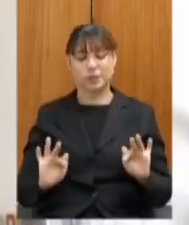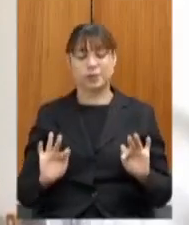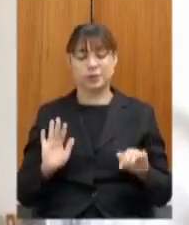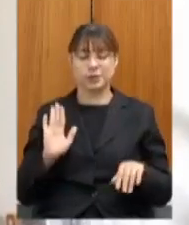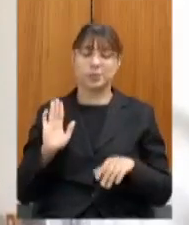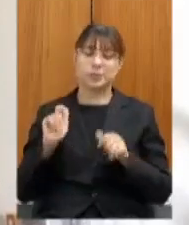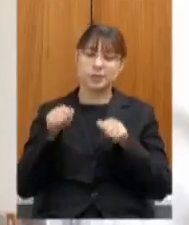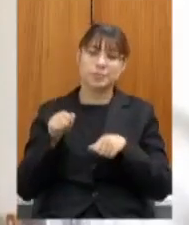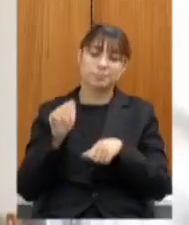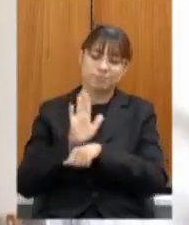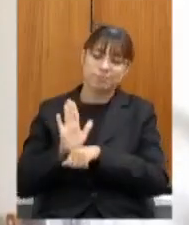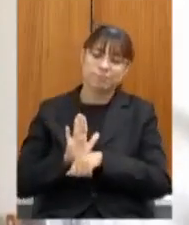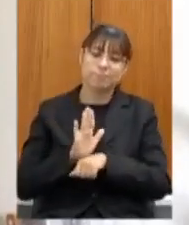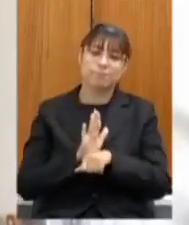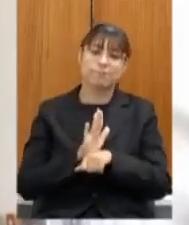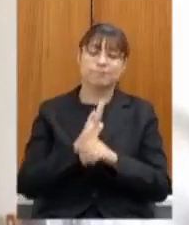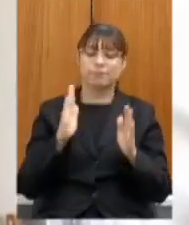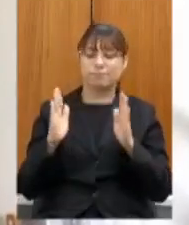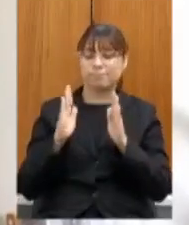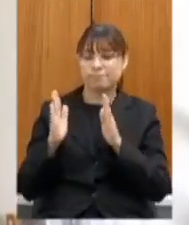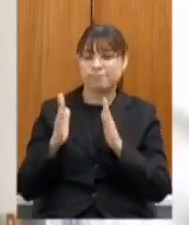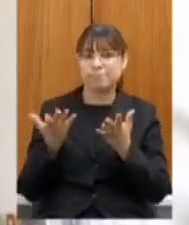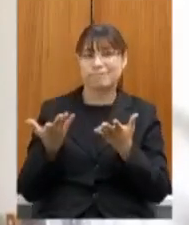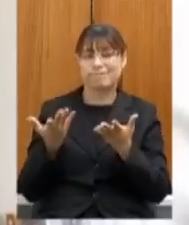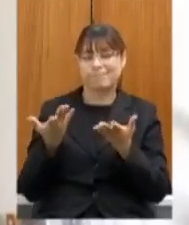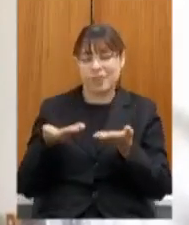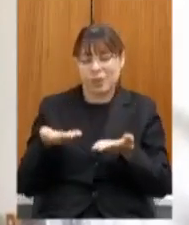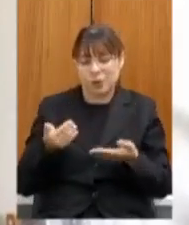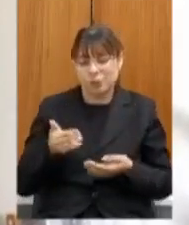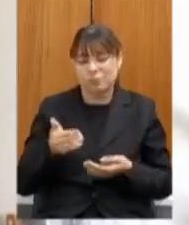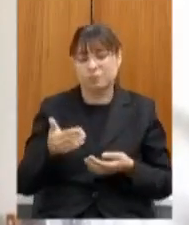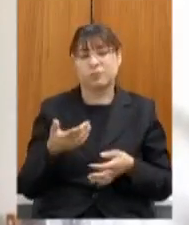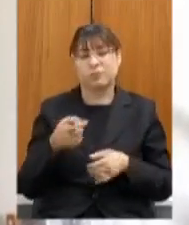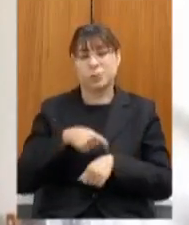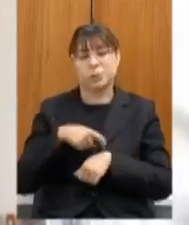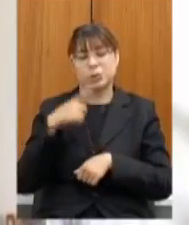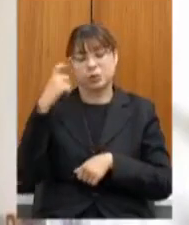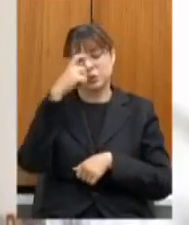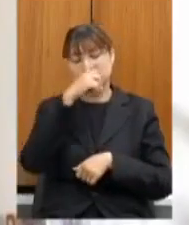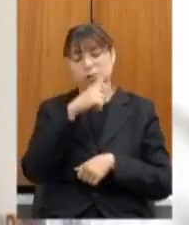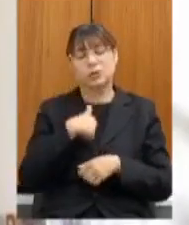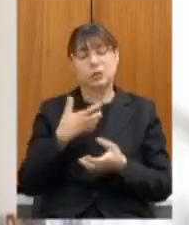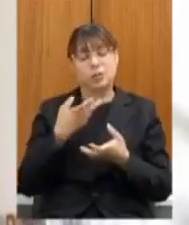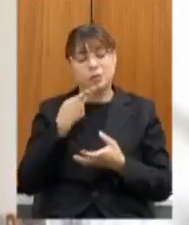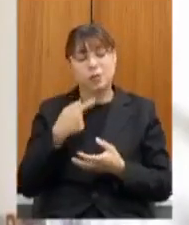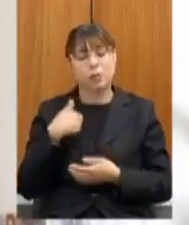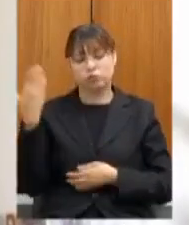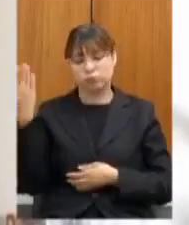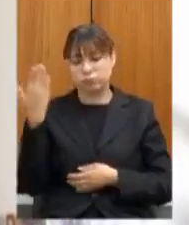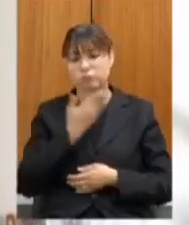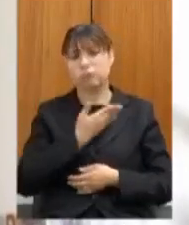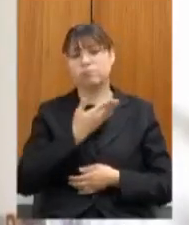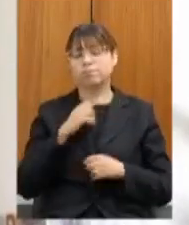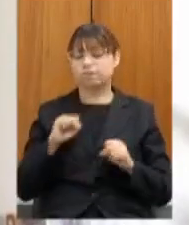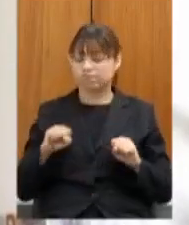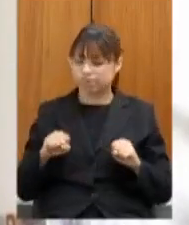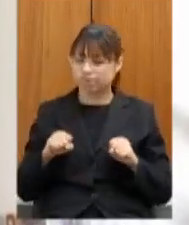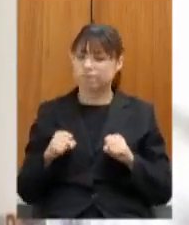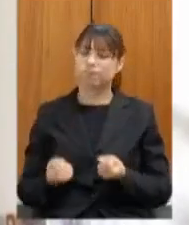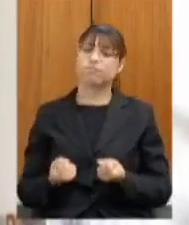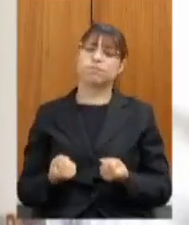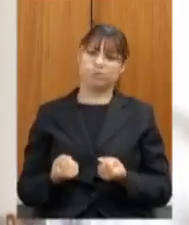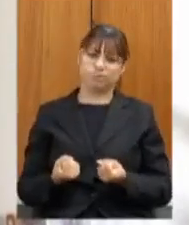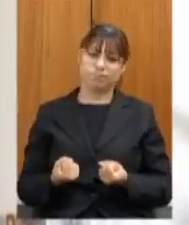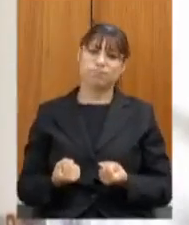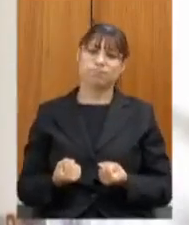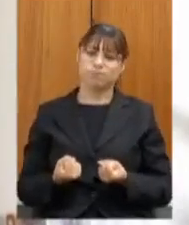nesse período tão difícil e quero dizer que sou testemunha do empenho e